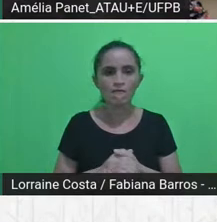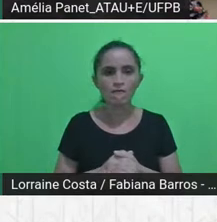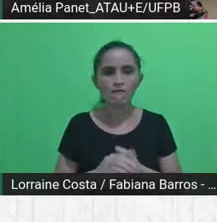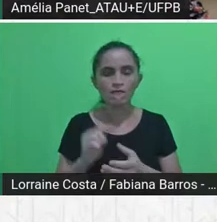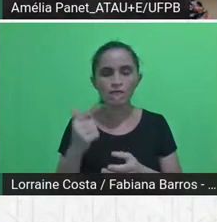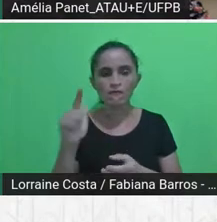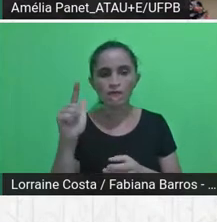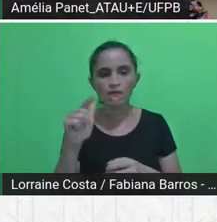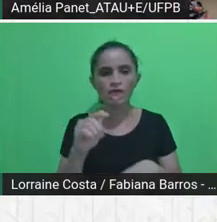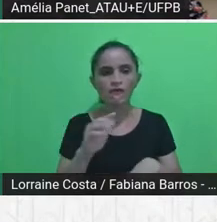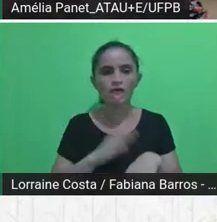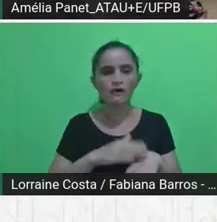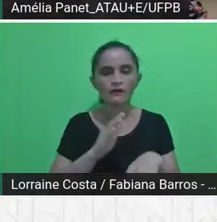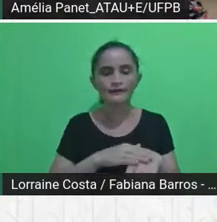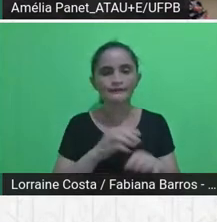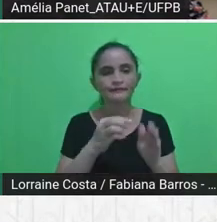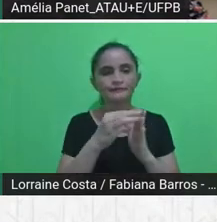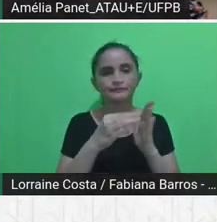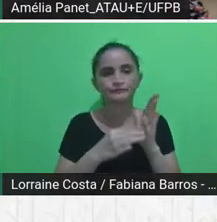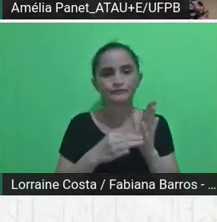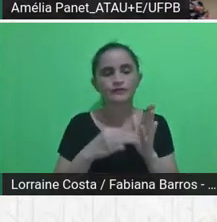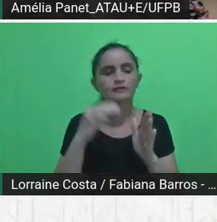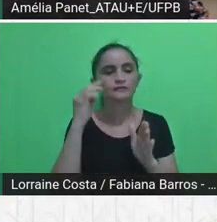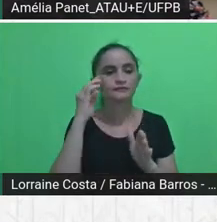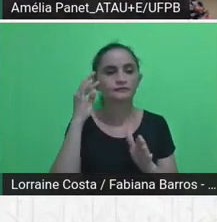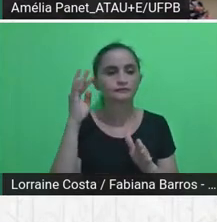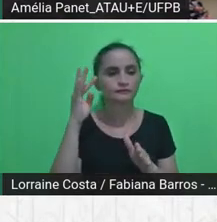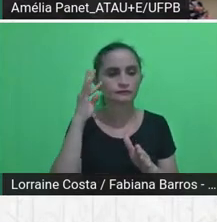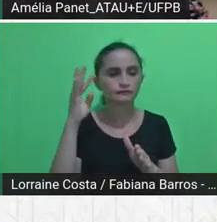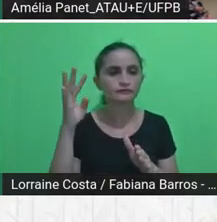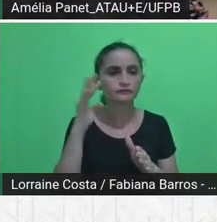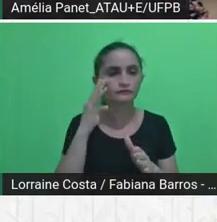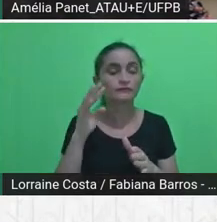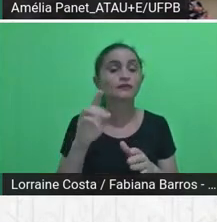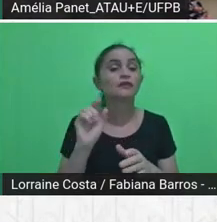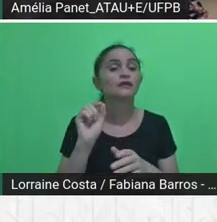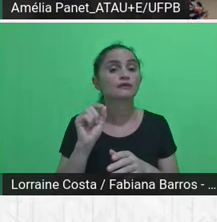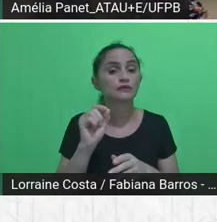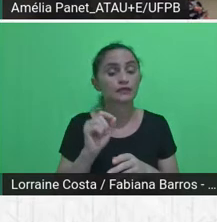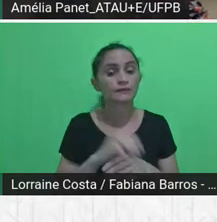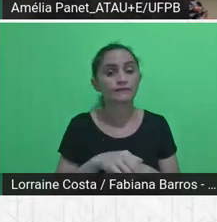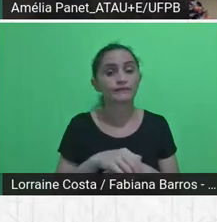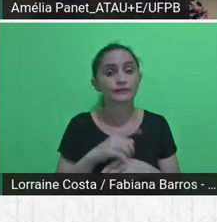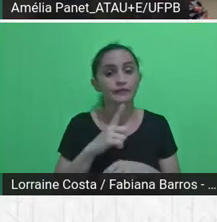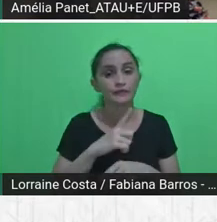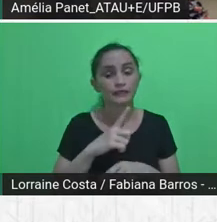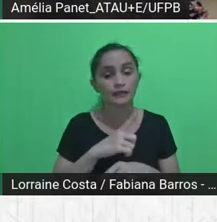importante na metodologia foi a adoção de algumas, de algumas